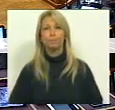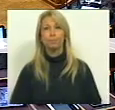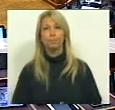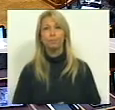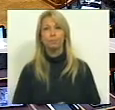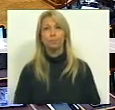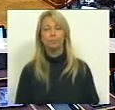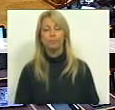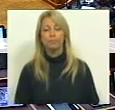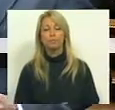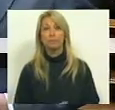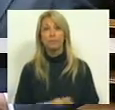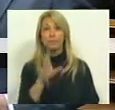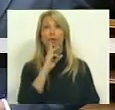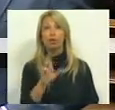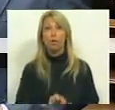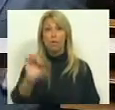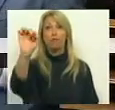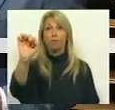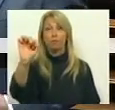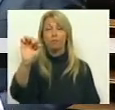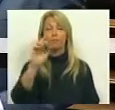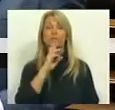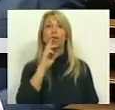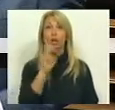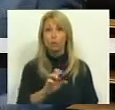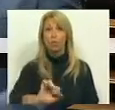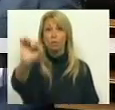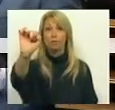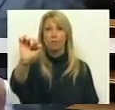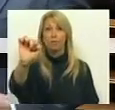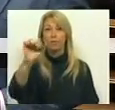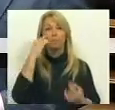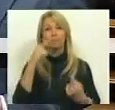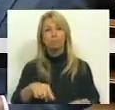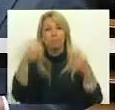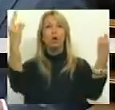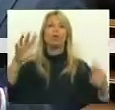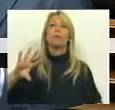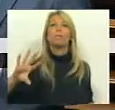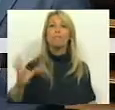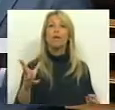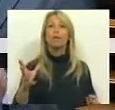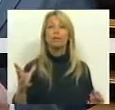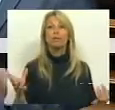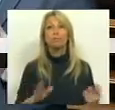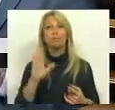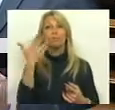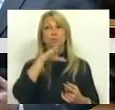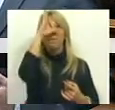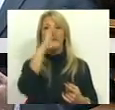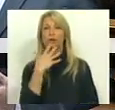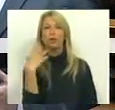Segundo, as suas respostas mostram ao país um Primeiro-Ministro